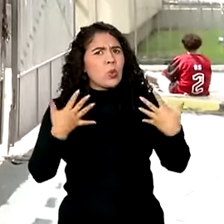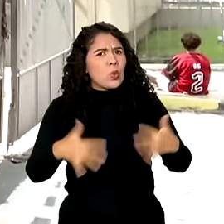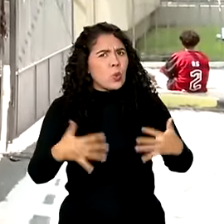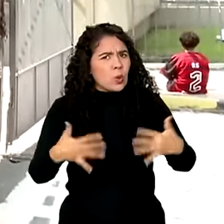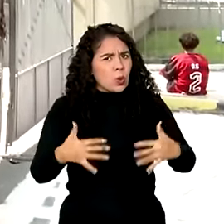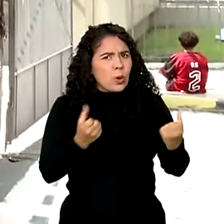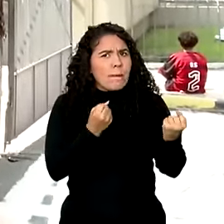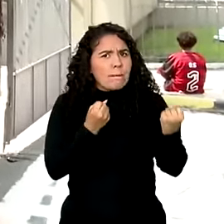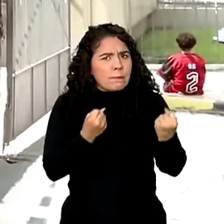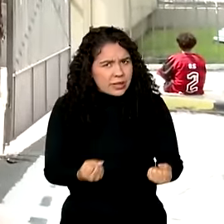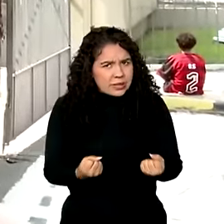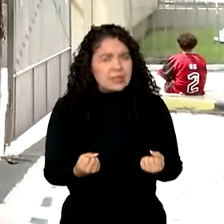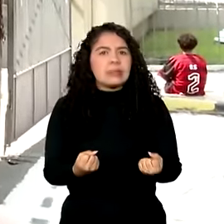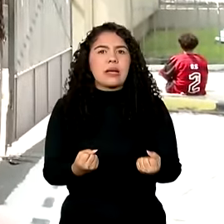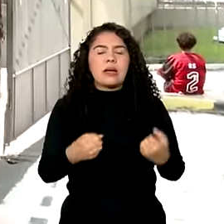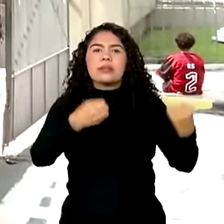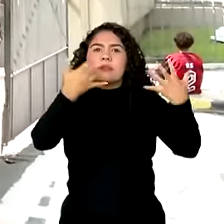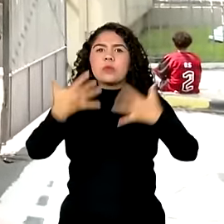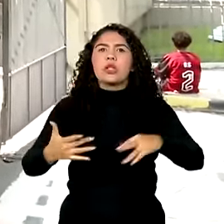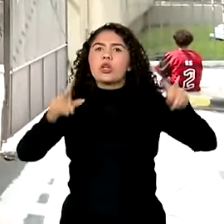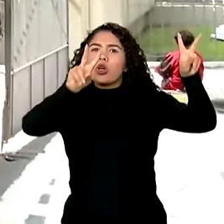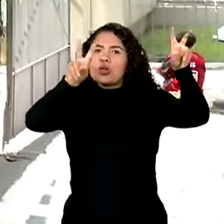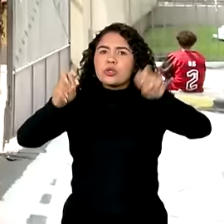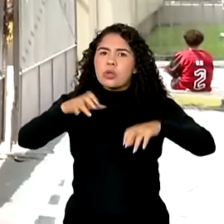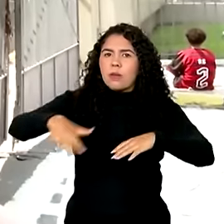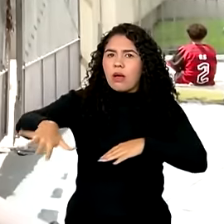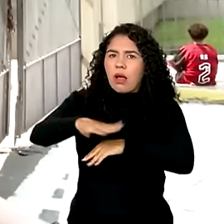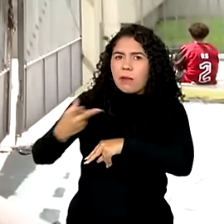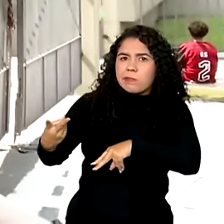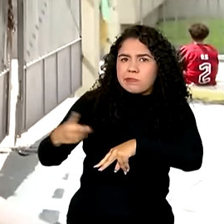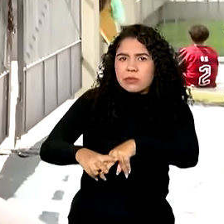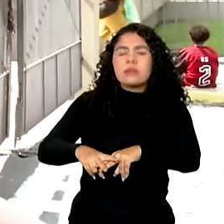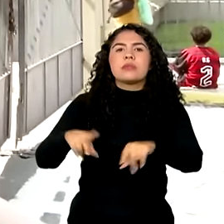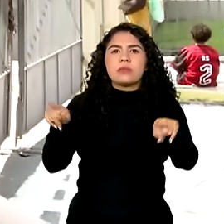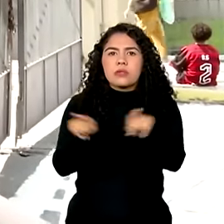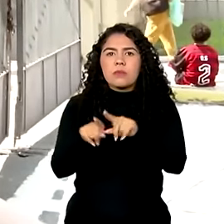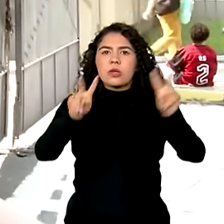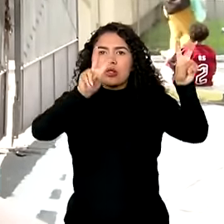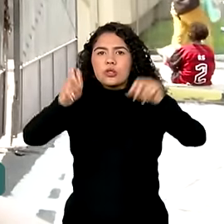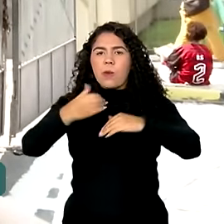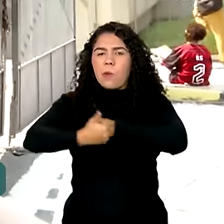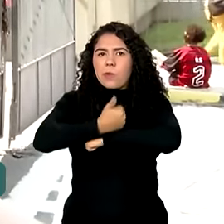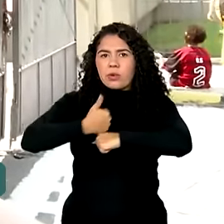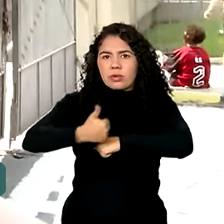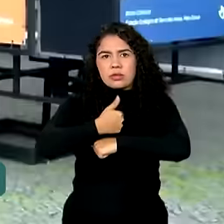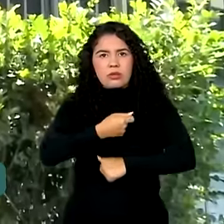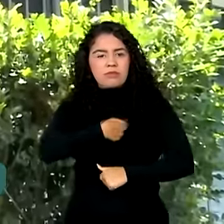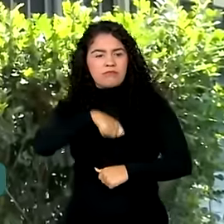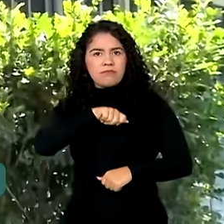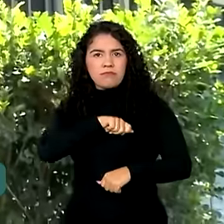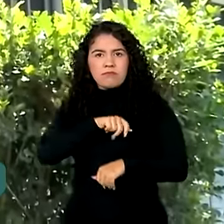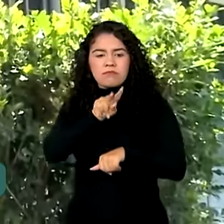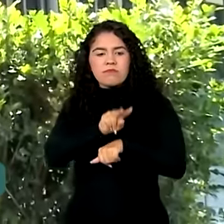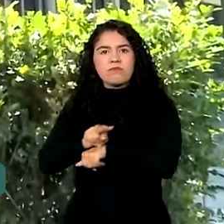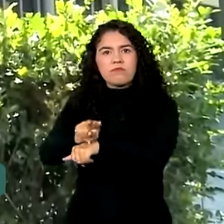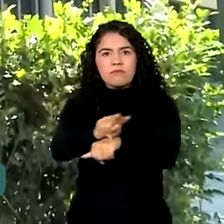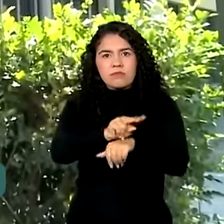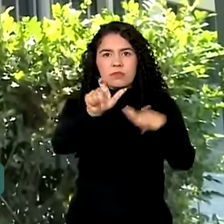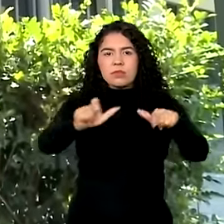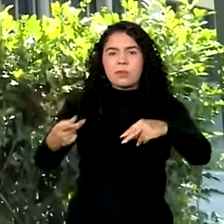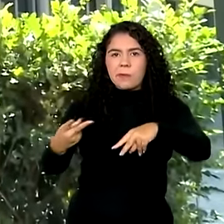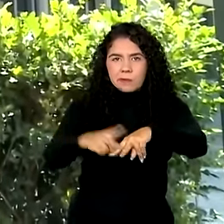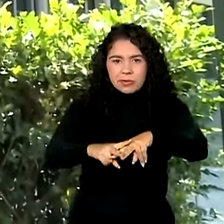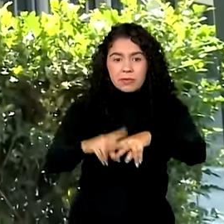Falou sobre o sistema prisional e algumas questões relacionadas aos agentes prisionais e aos presos. Essa primeira parte, porque